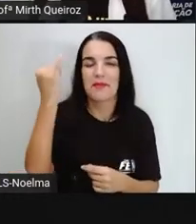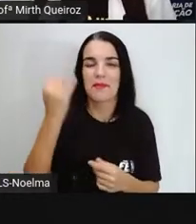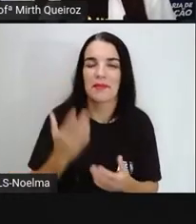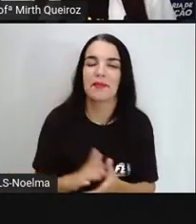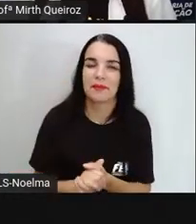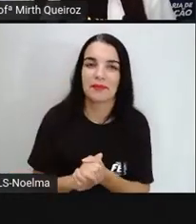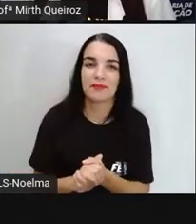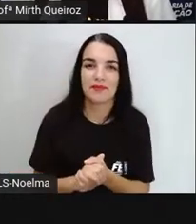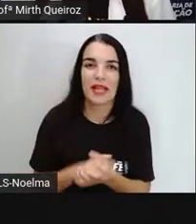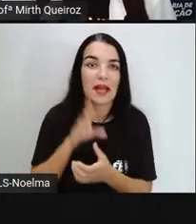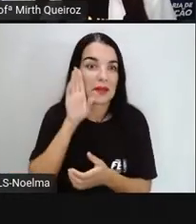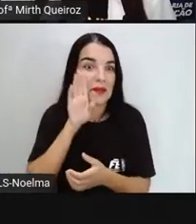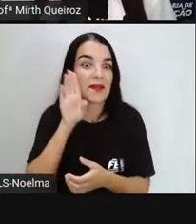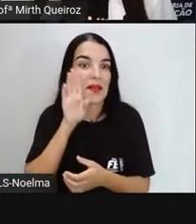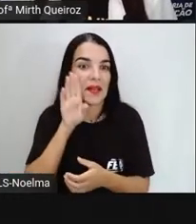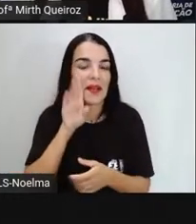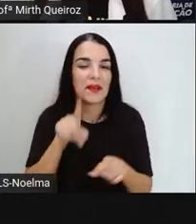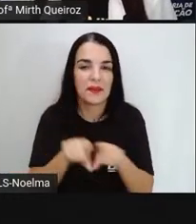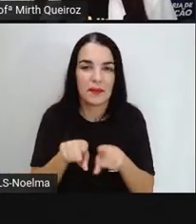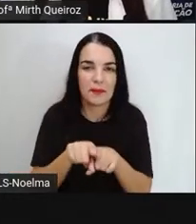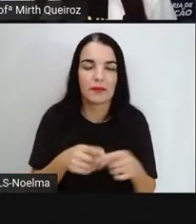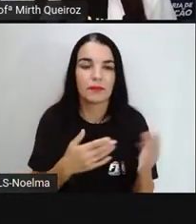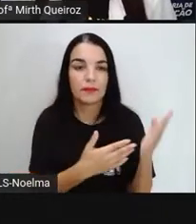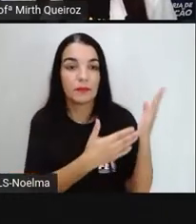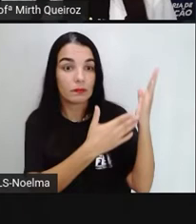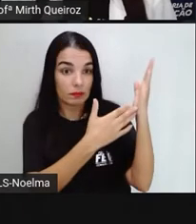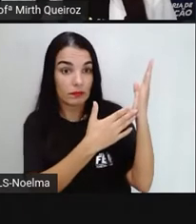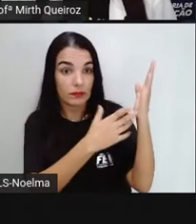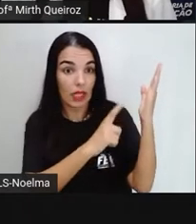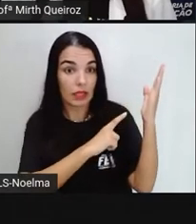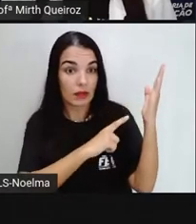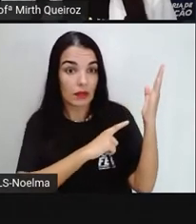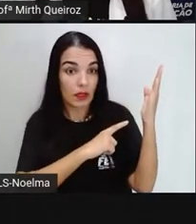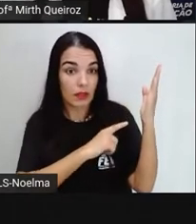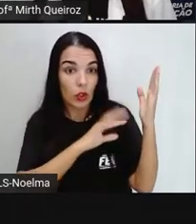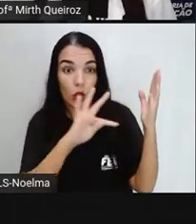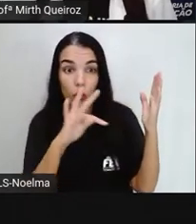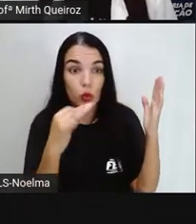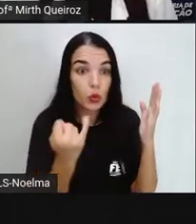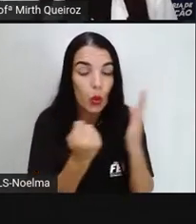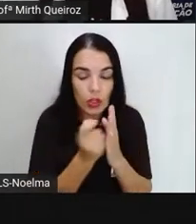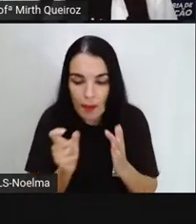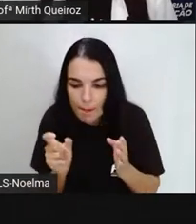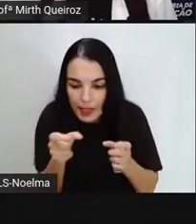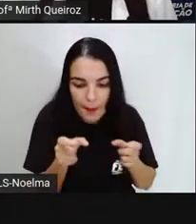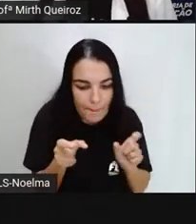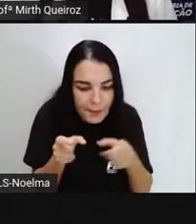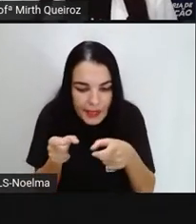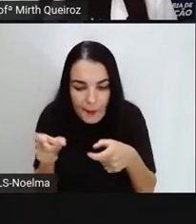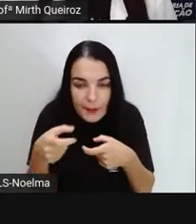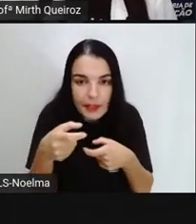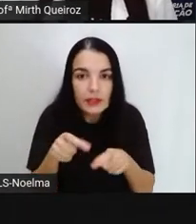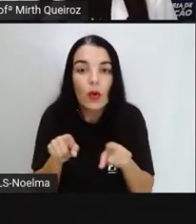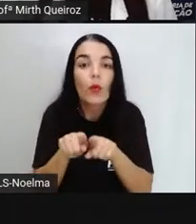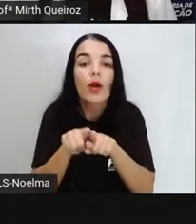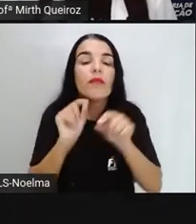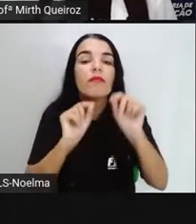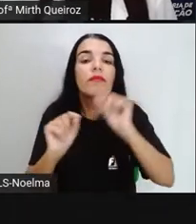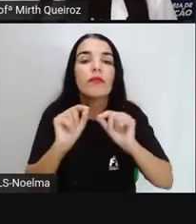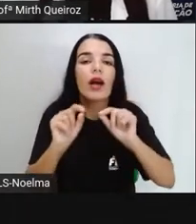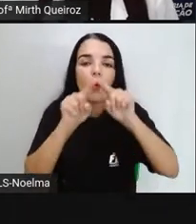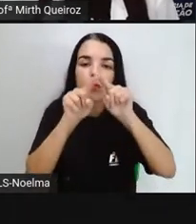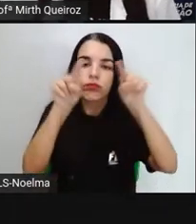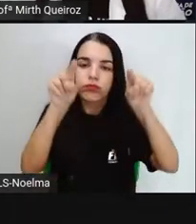interessante, né? Aqui nós temos as peças do tangram. Note que ele vai formar um